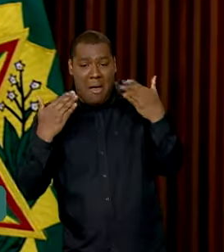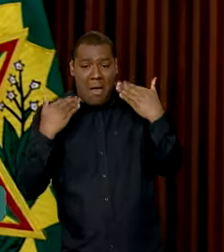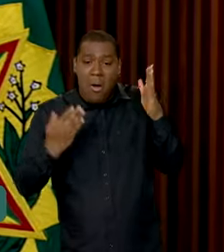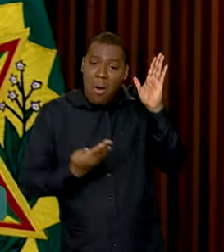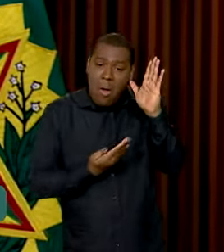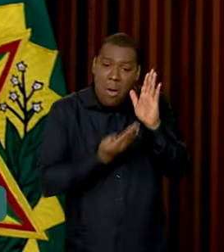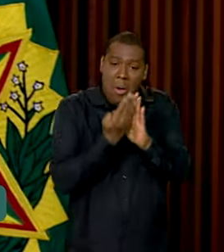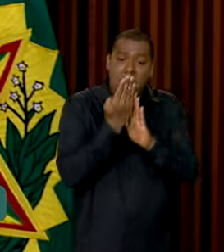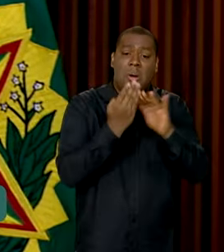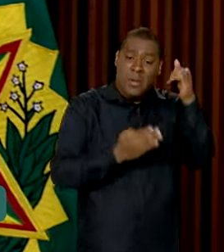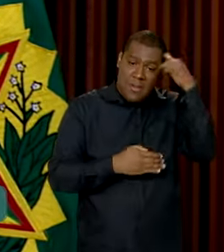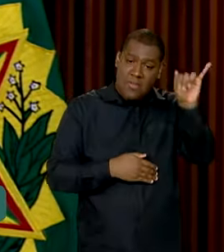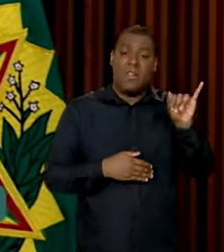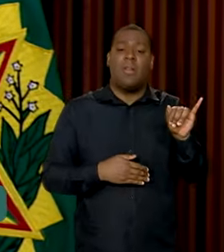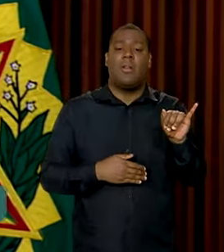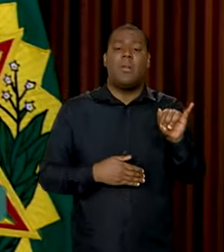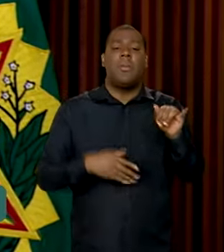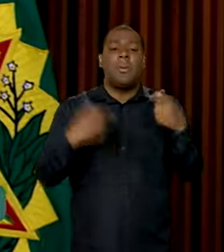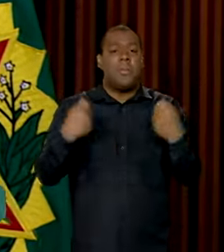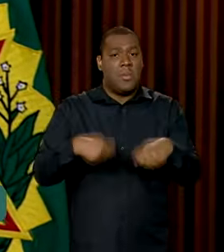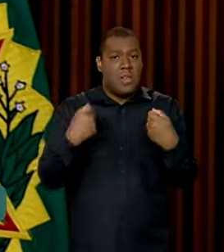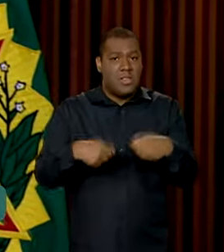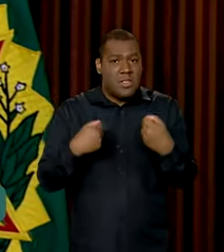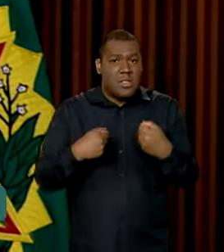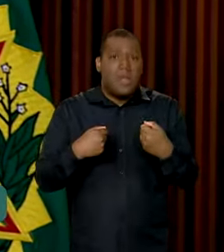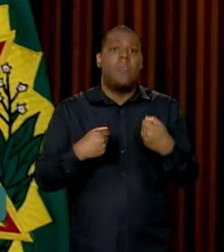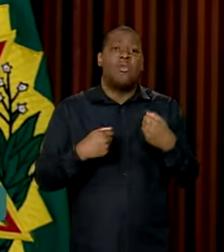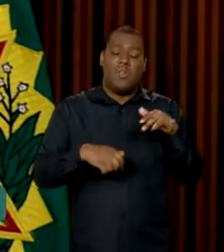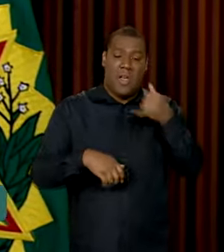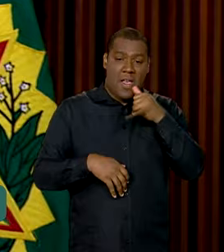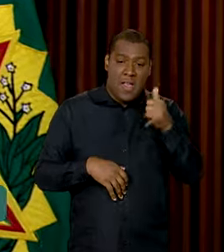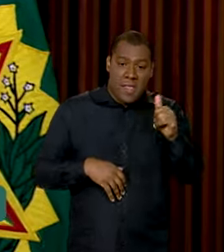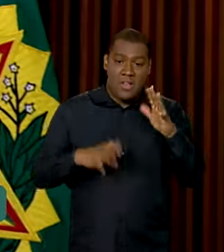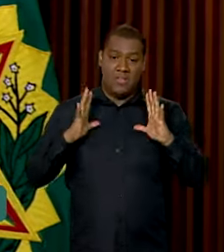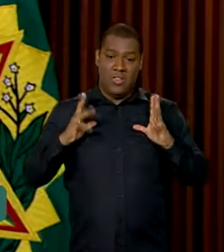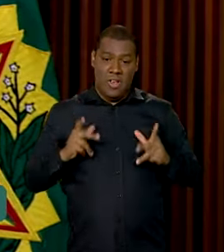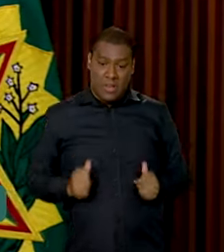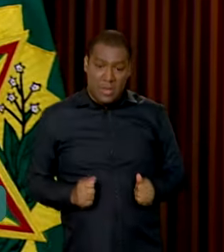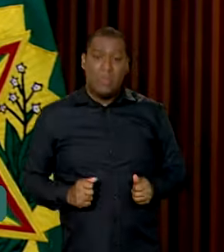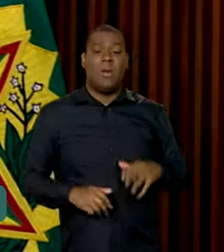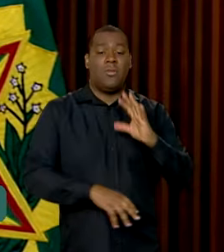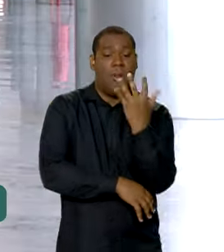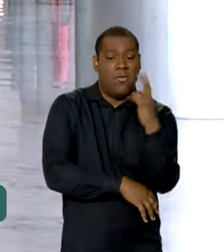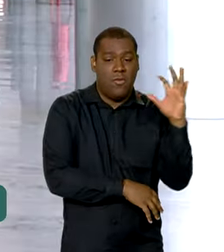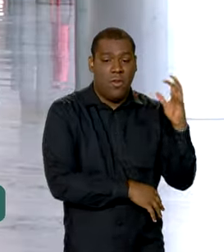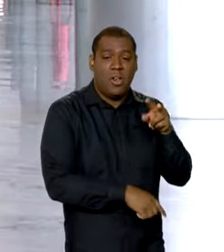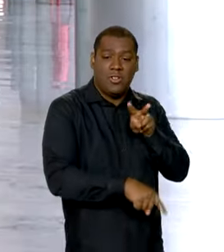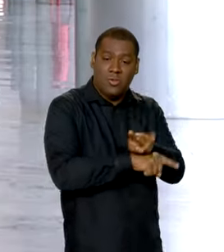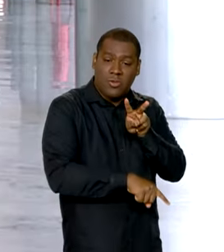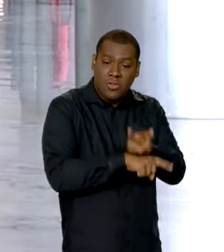compromisso. Para isso, nós temos que cuidar da energia, nós temos que cuidar da floresta, temos que cuidar da água.